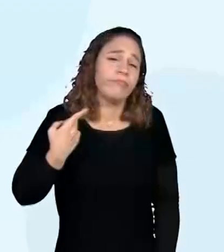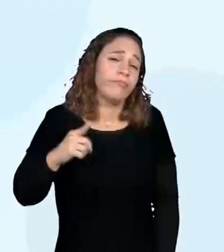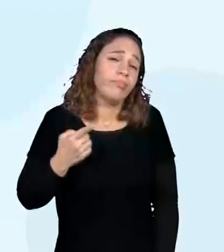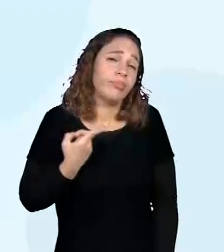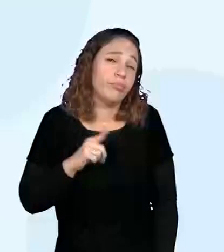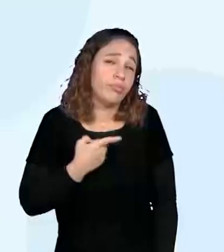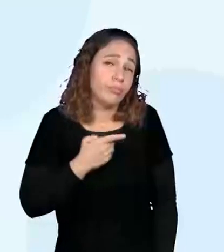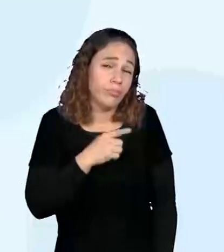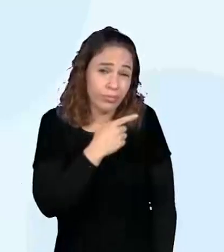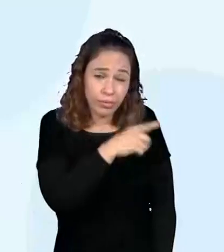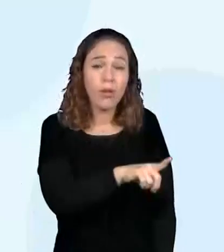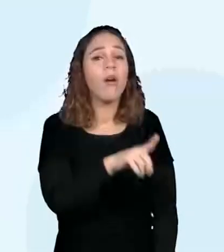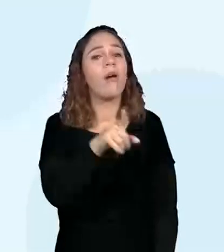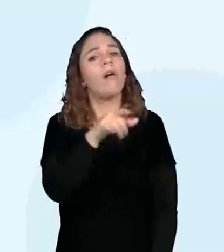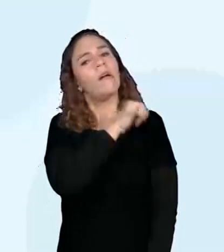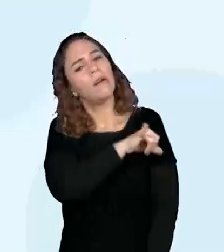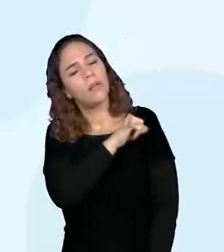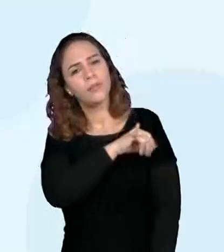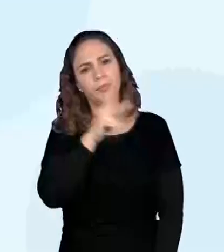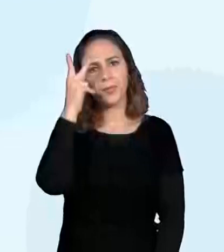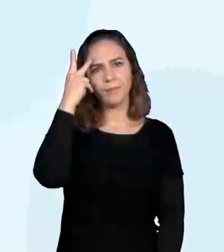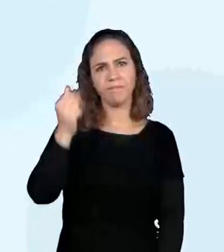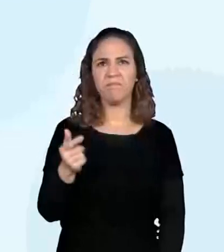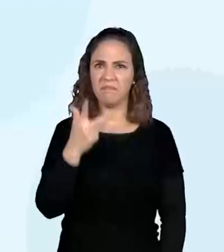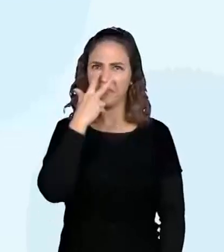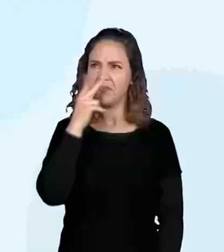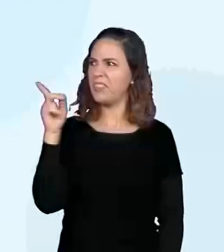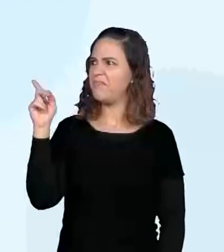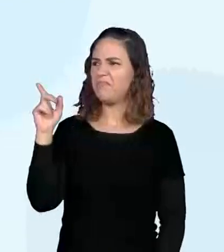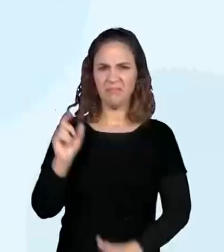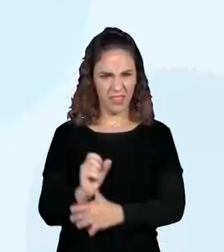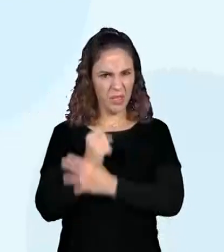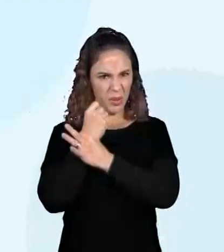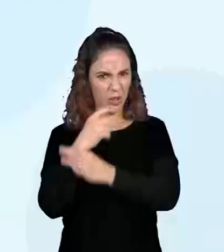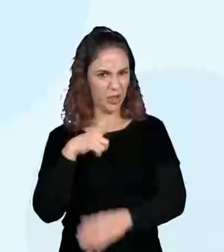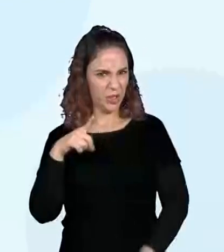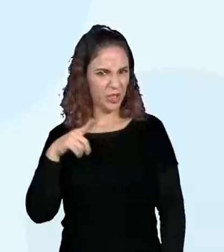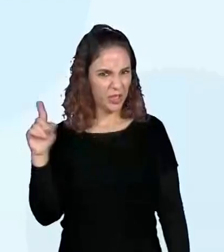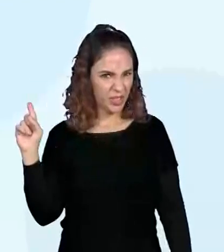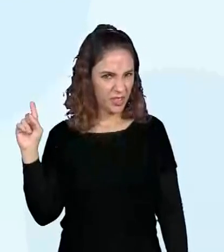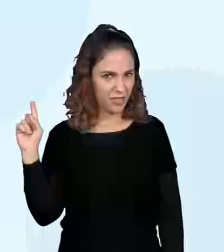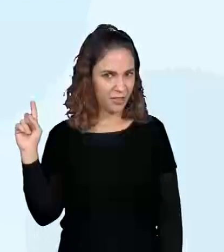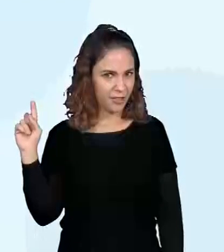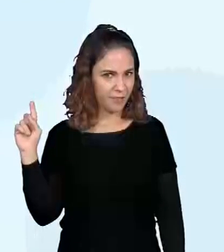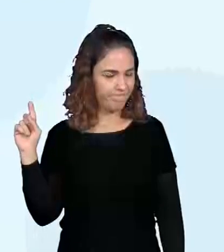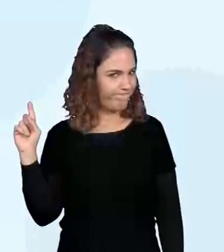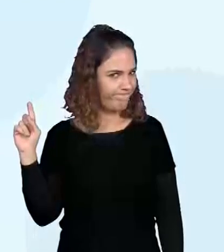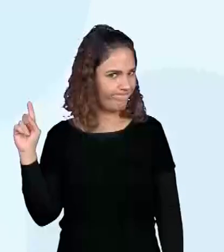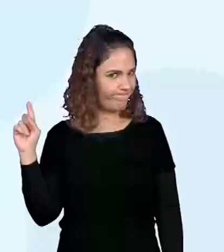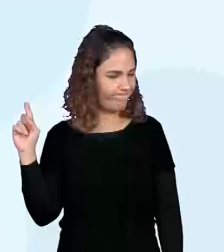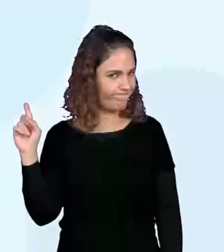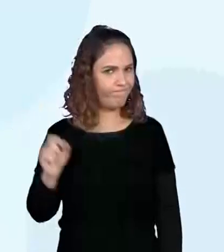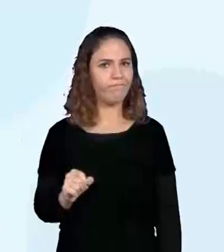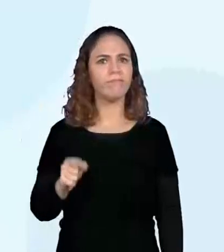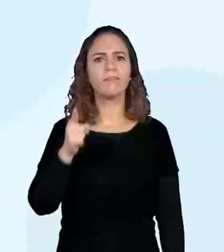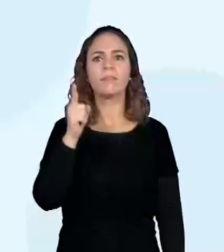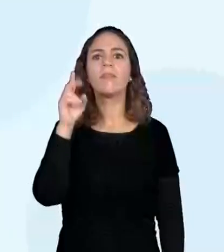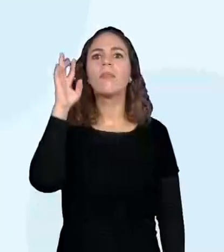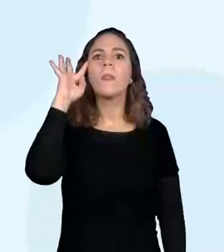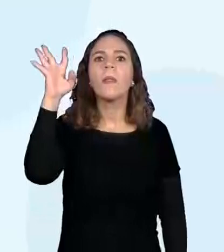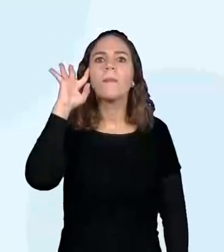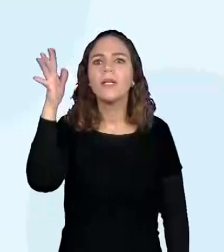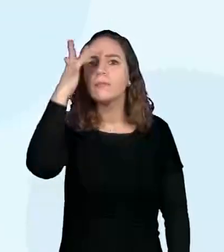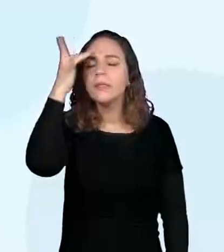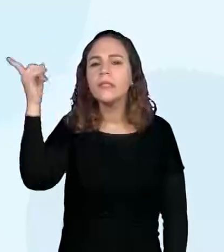Parece ser algo aí, como eu posso dizer, seguro viajar assim? Então, pensa só na necessidade que essas